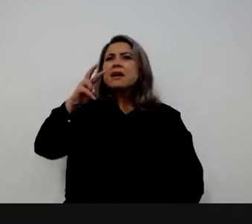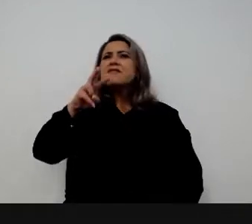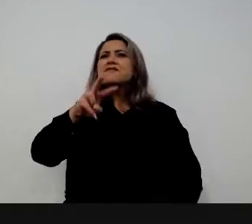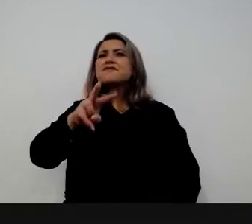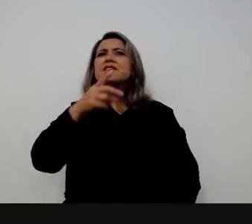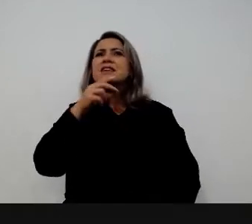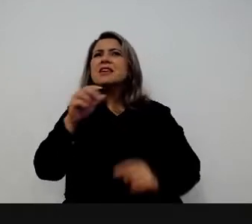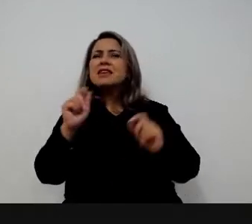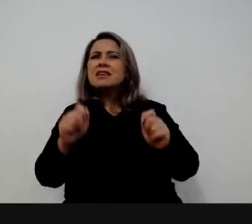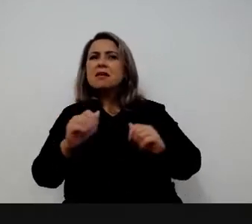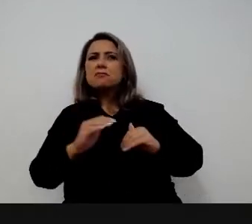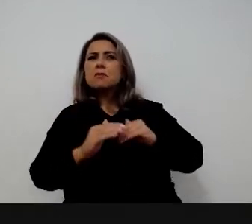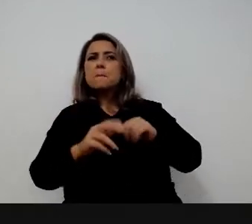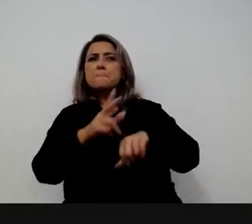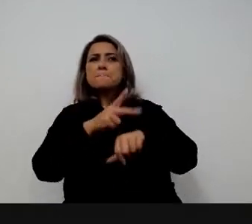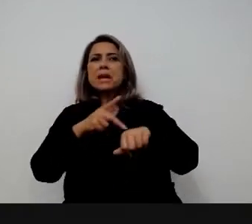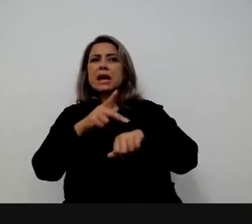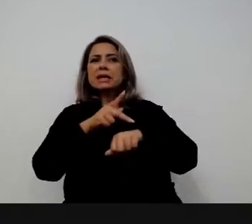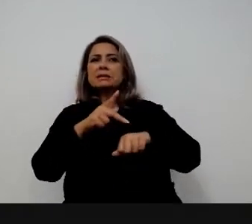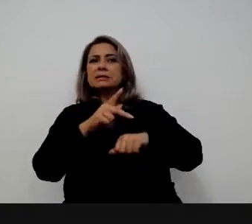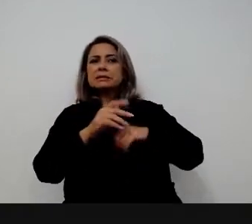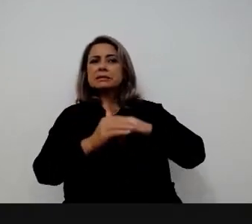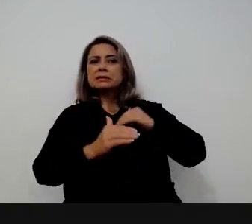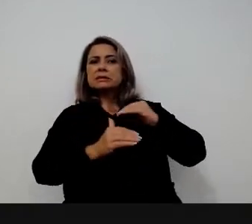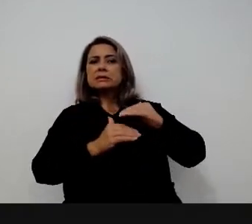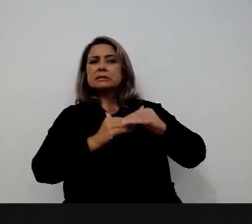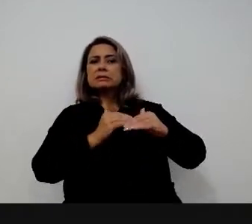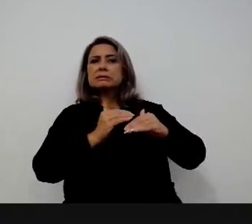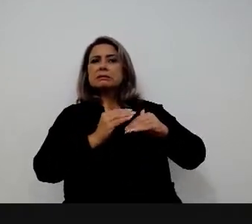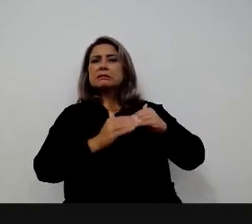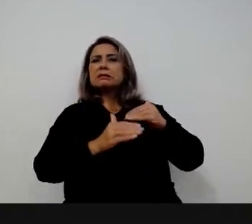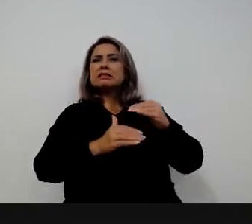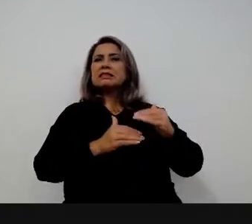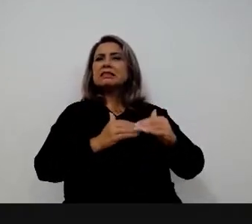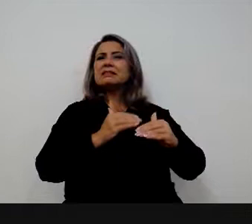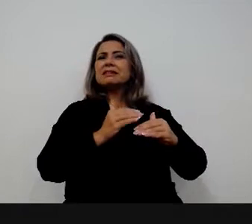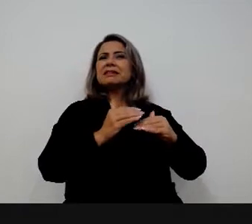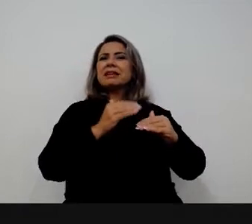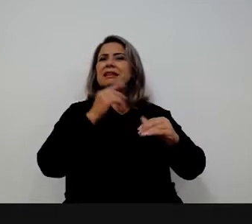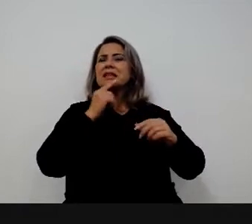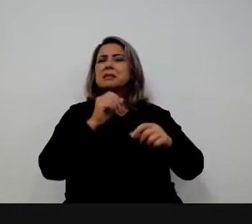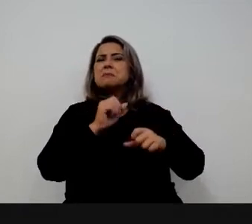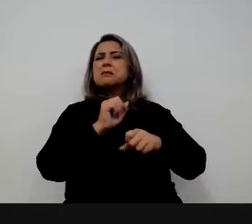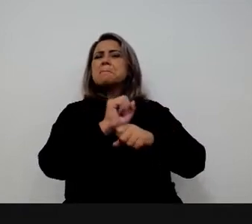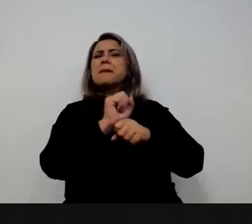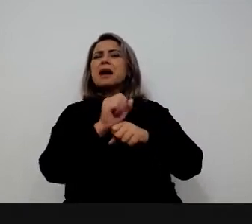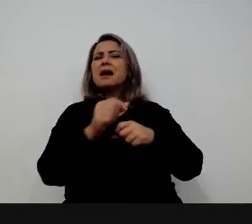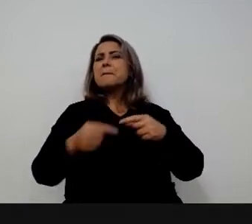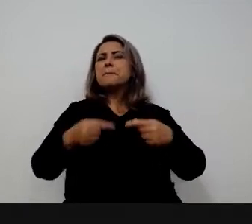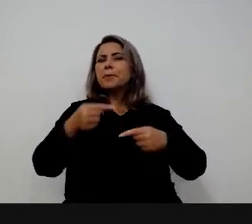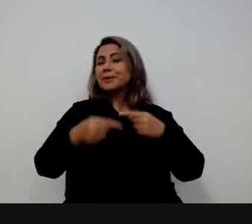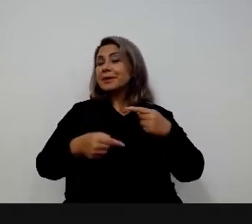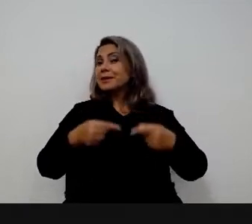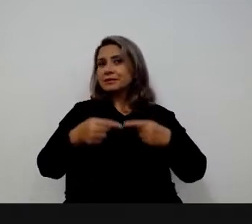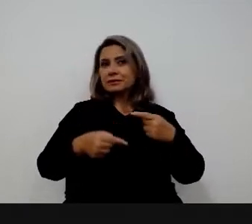a emergência do Estado, ou seja, o sedentarismo político, não só